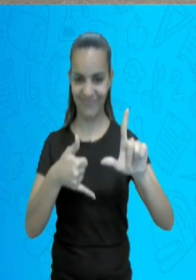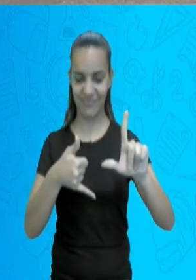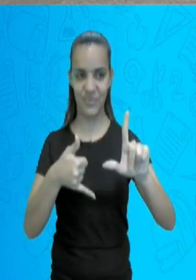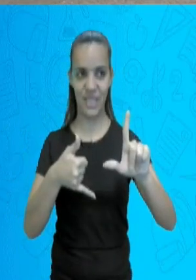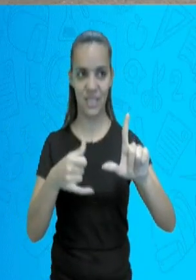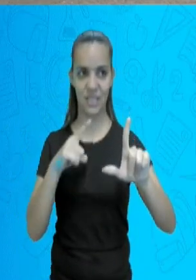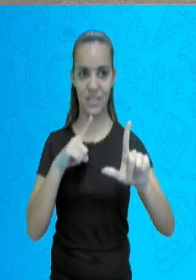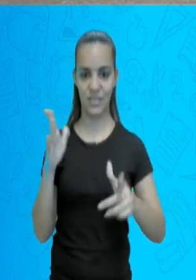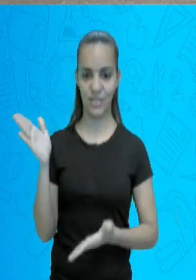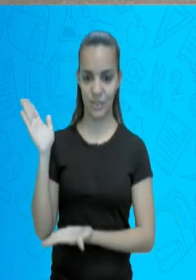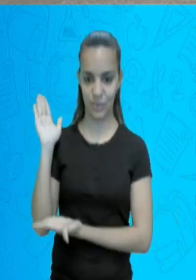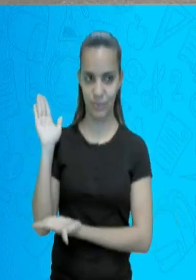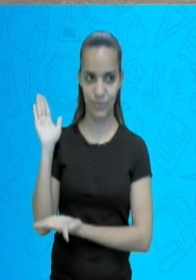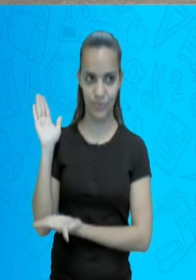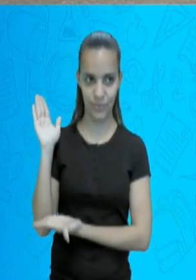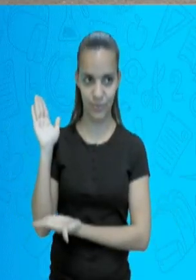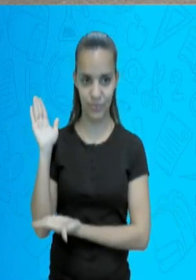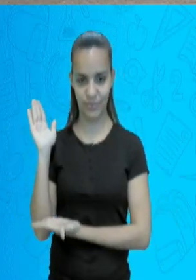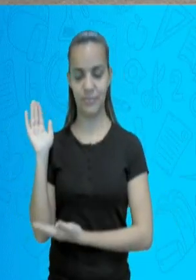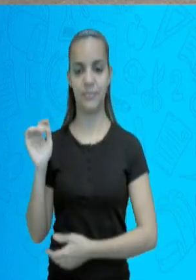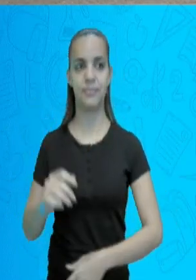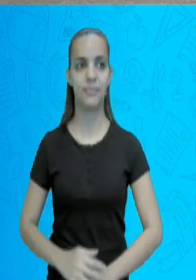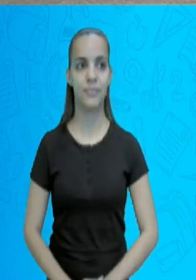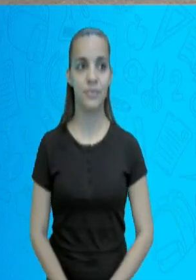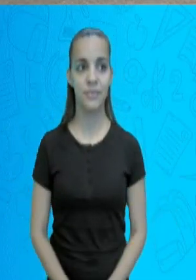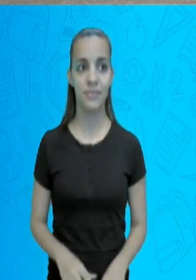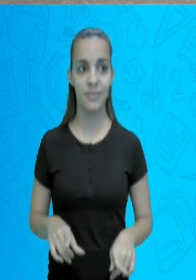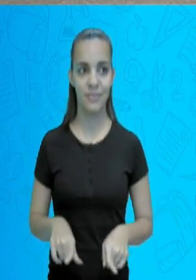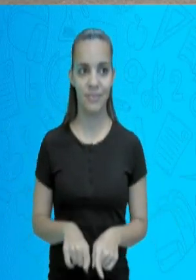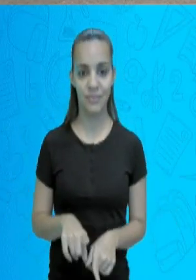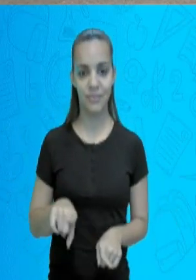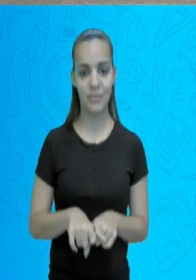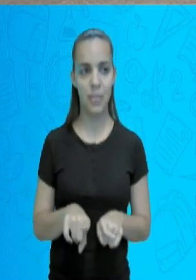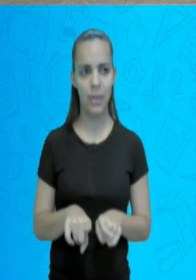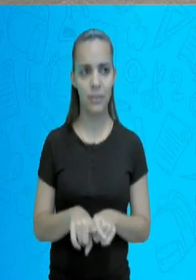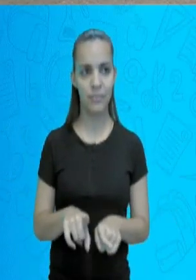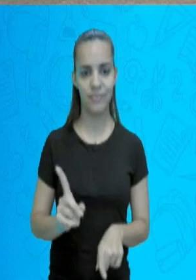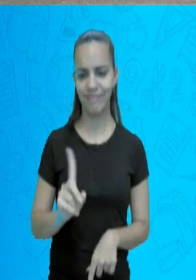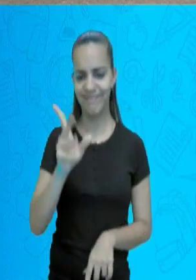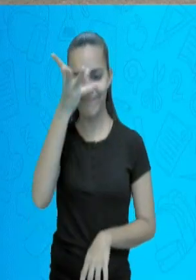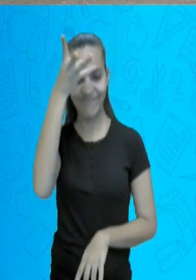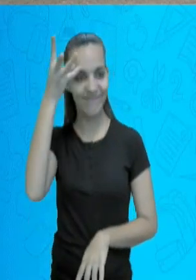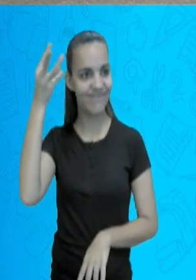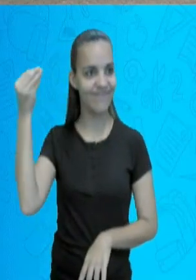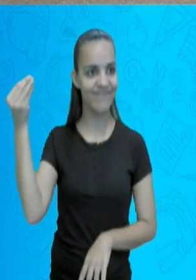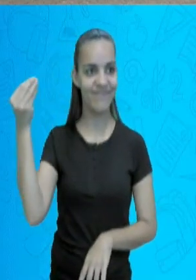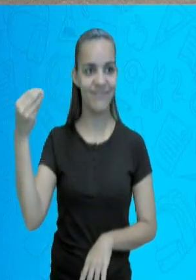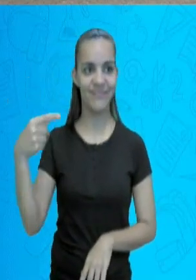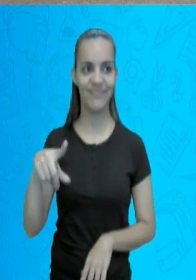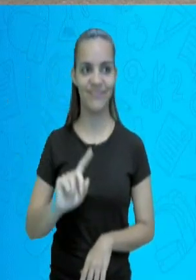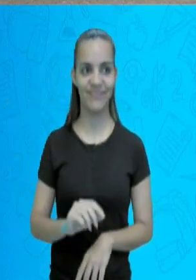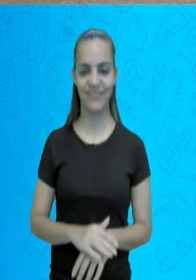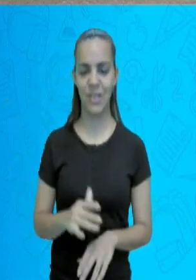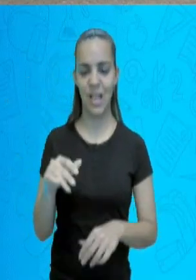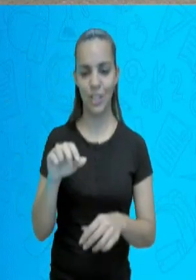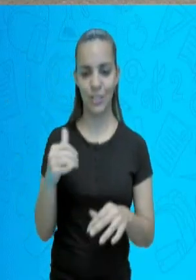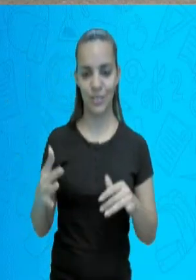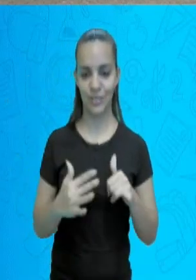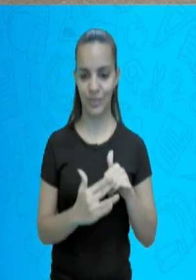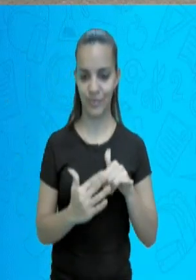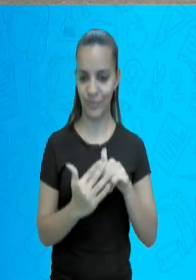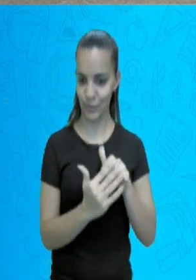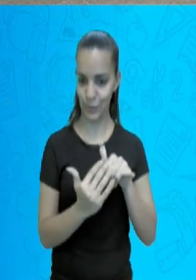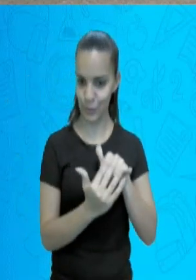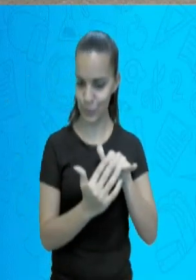para a imagem que aparece aí na tela. E não esqueça de se inscrever no